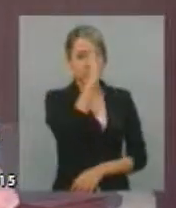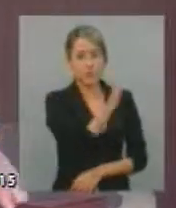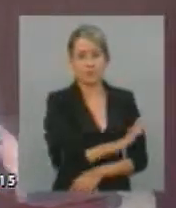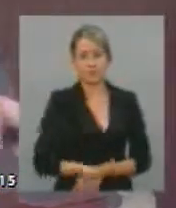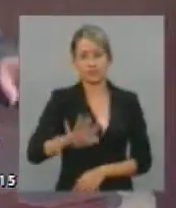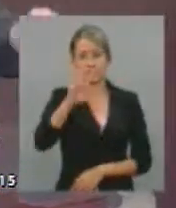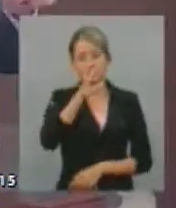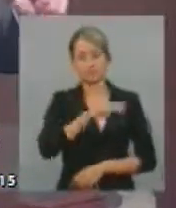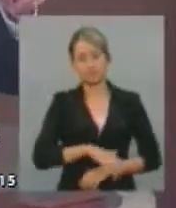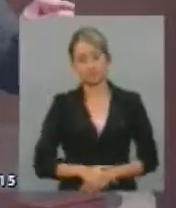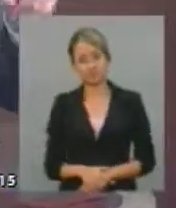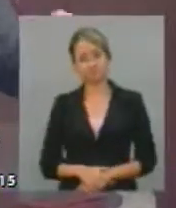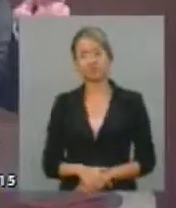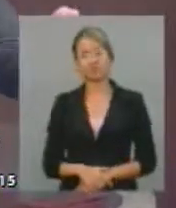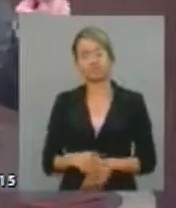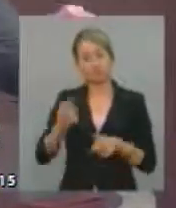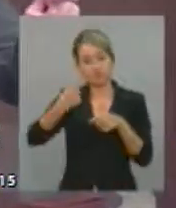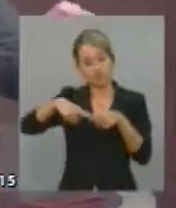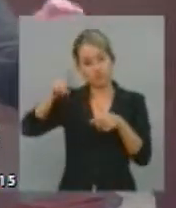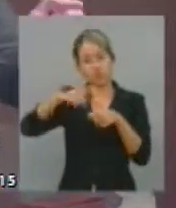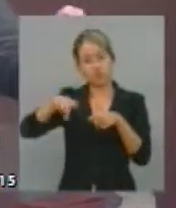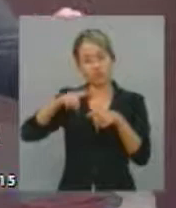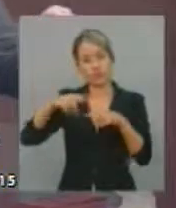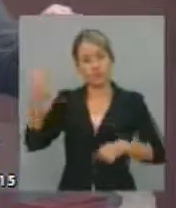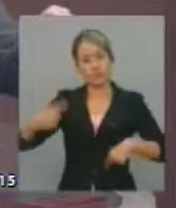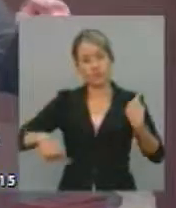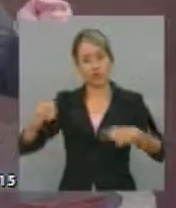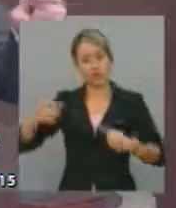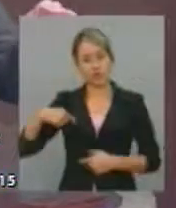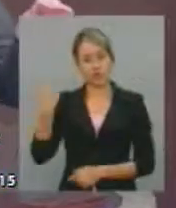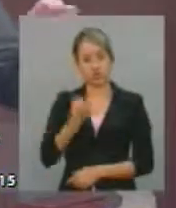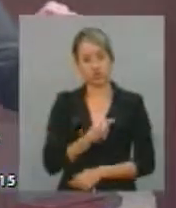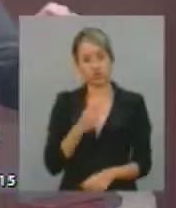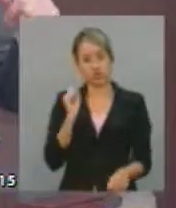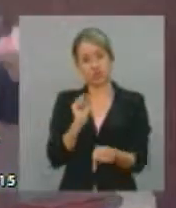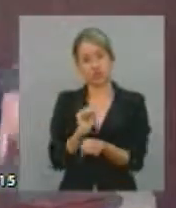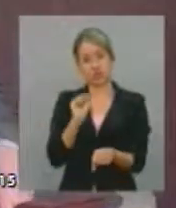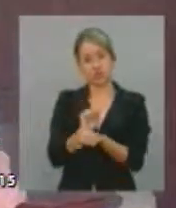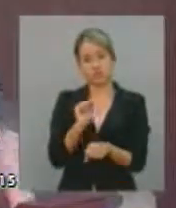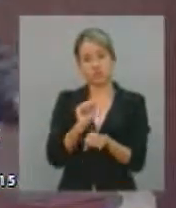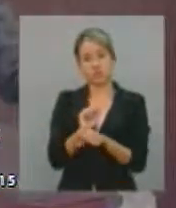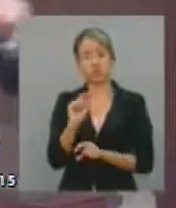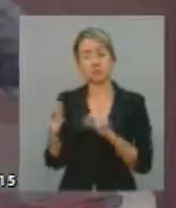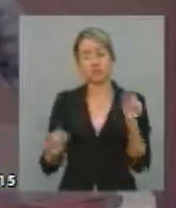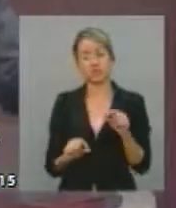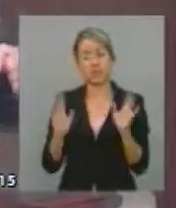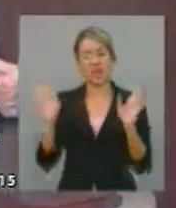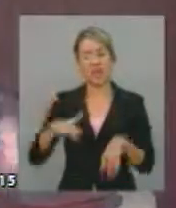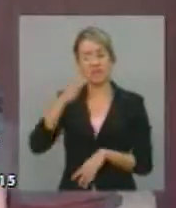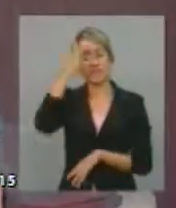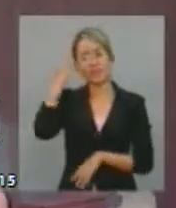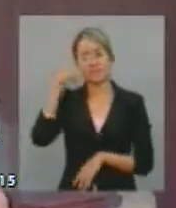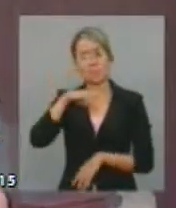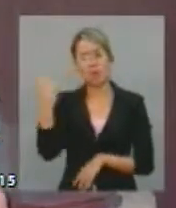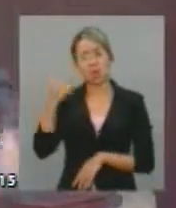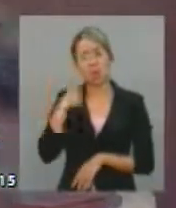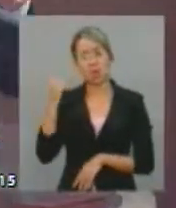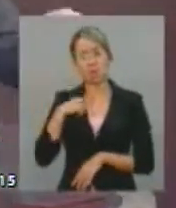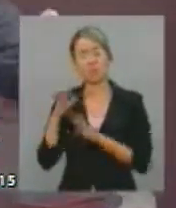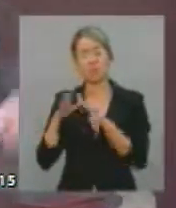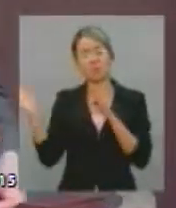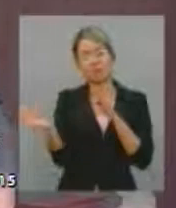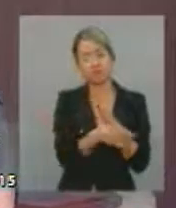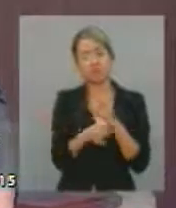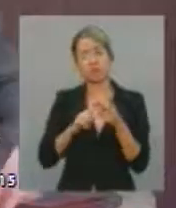problema? É que você espera que o Estado Camburão ou o Estado Rabecão chegue. E o Estado Escola Boa e de Qualidade,